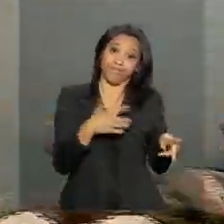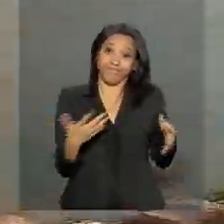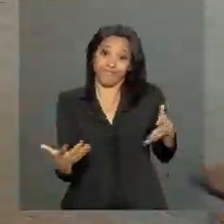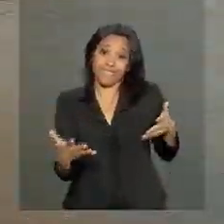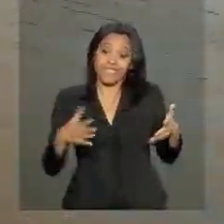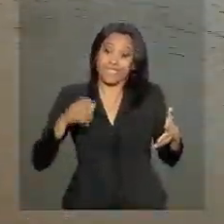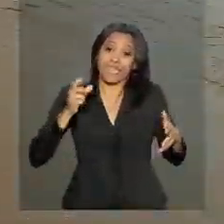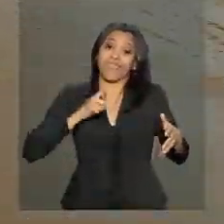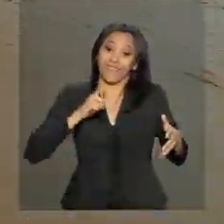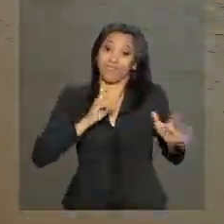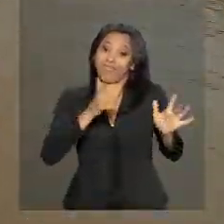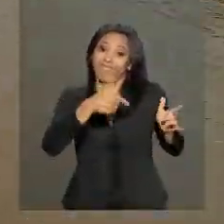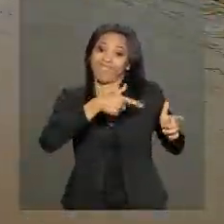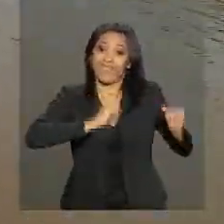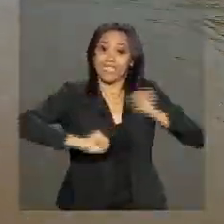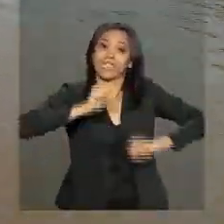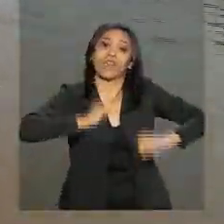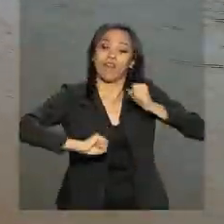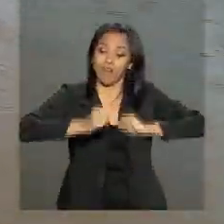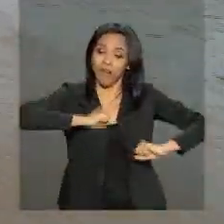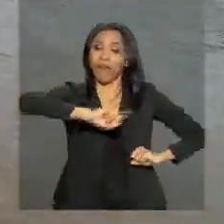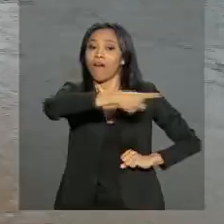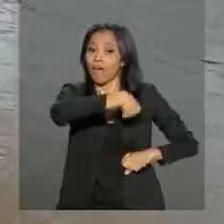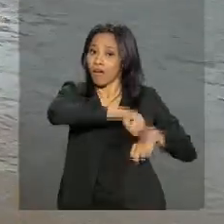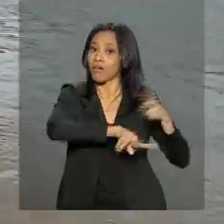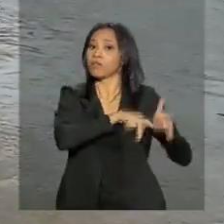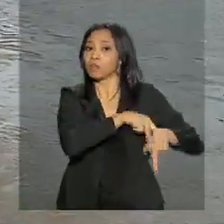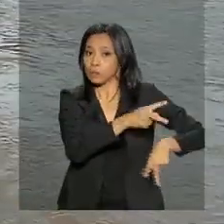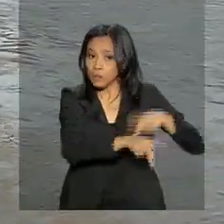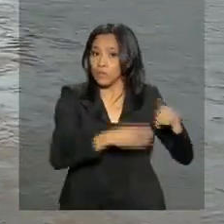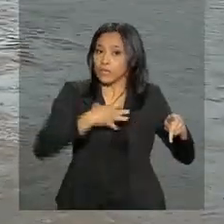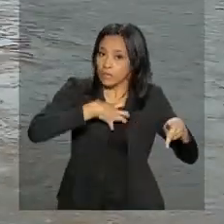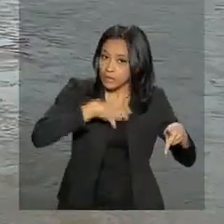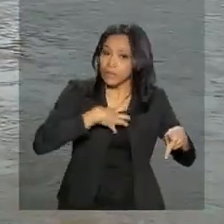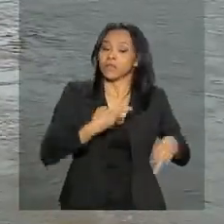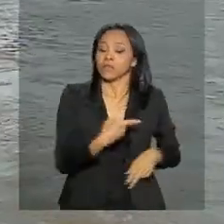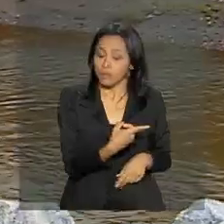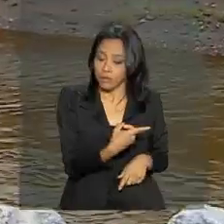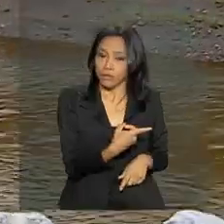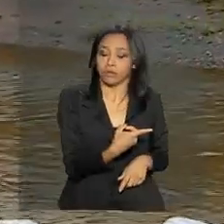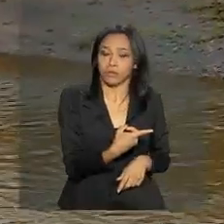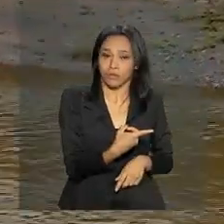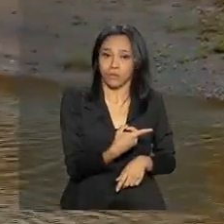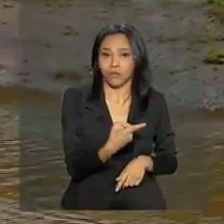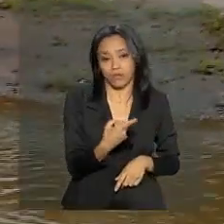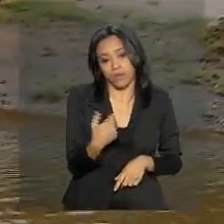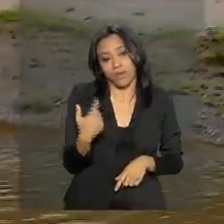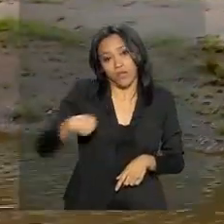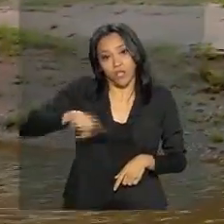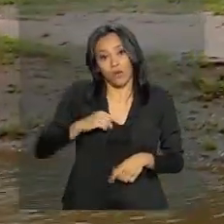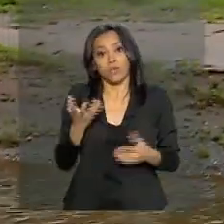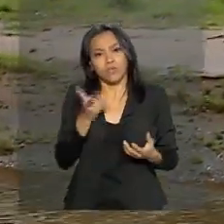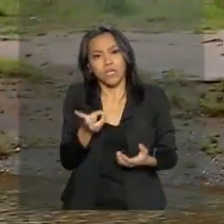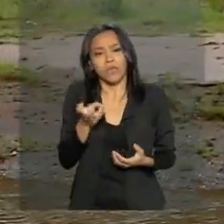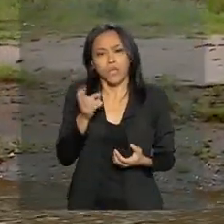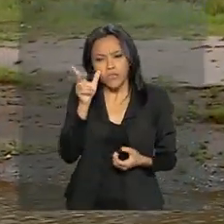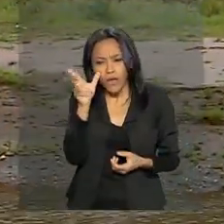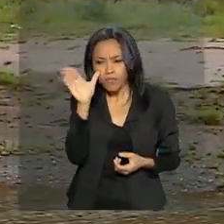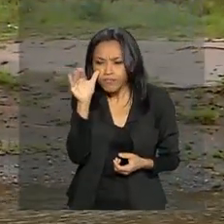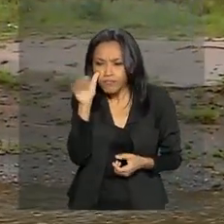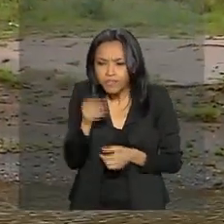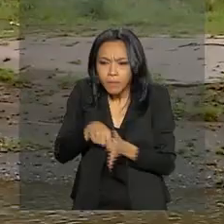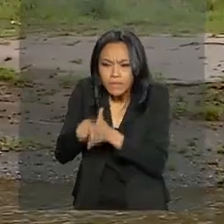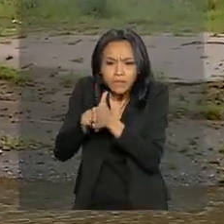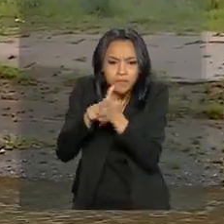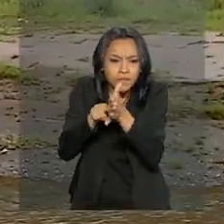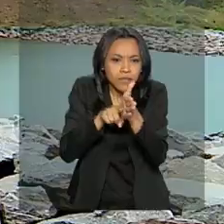ansiedade, que ela é enorme também na parte do órgão ambiental. A gente quer sempre, cada vez que vai a campo, ver uma intervenção